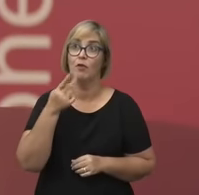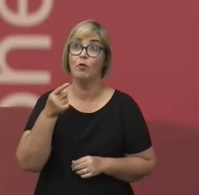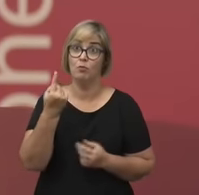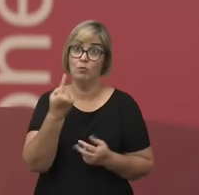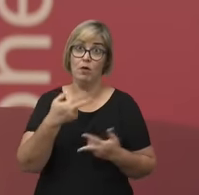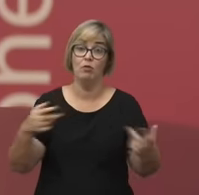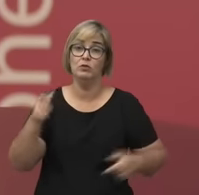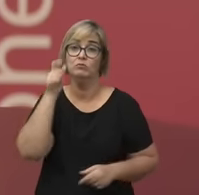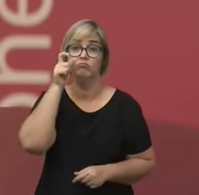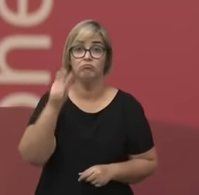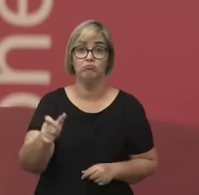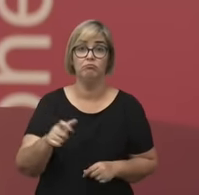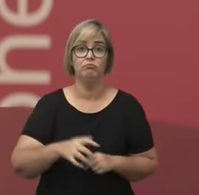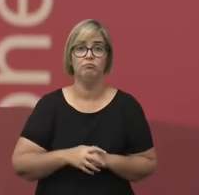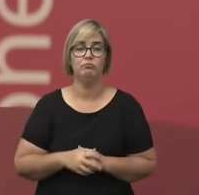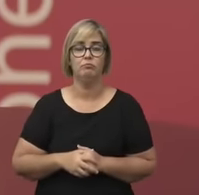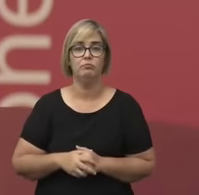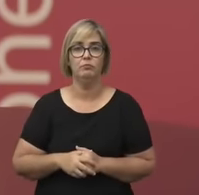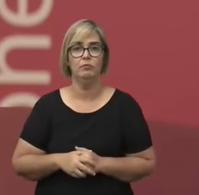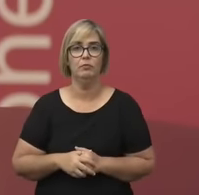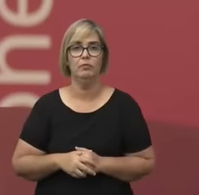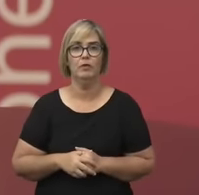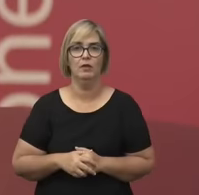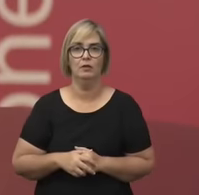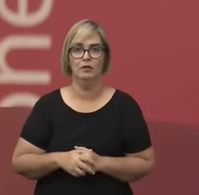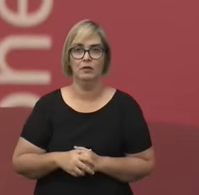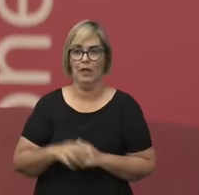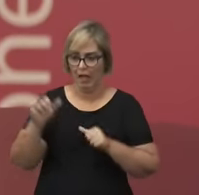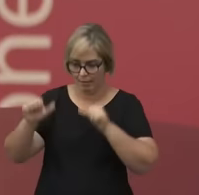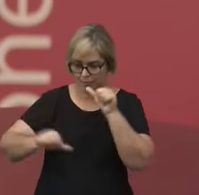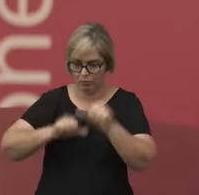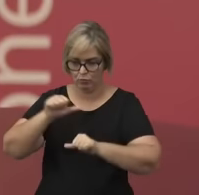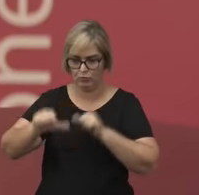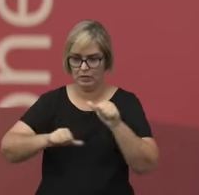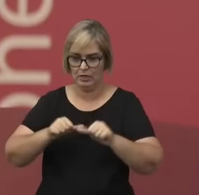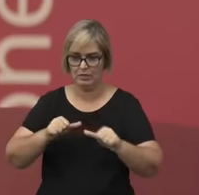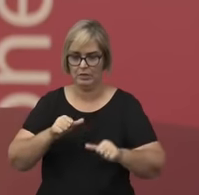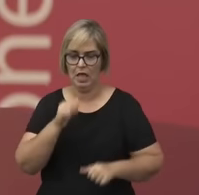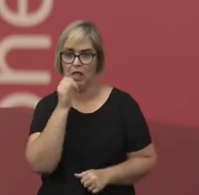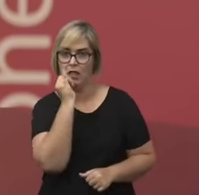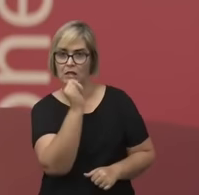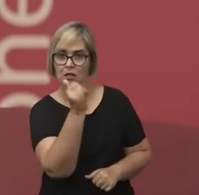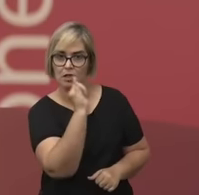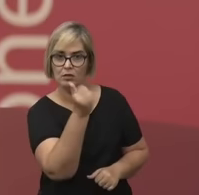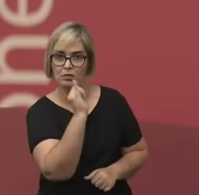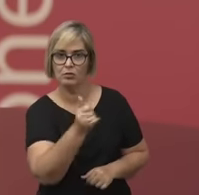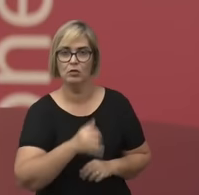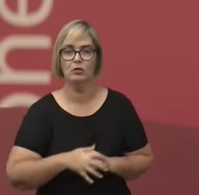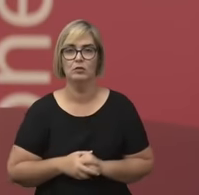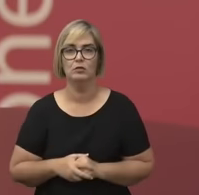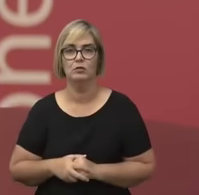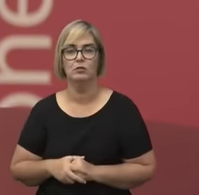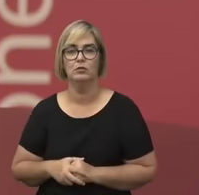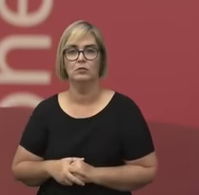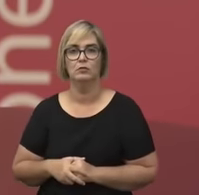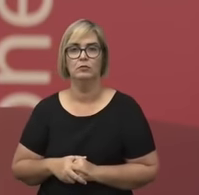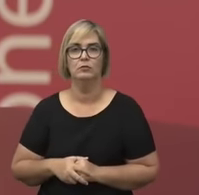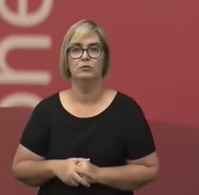que é a mudança das nossas narrativas. eu gostaria de